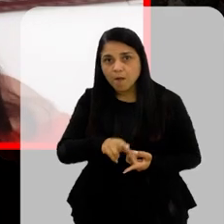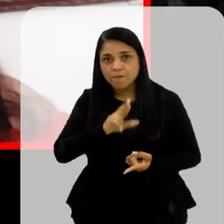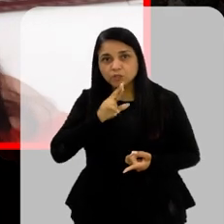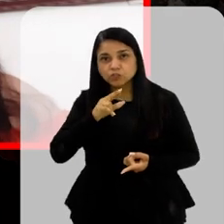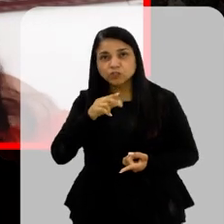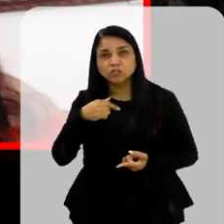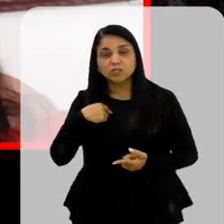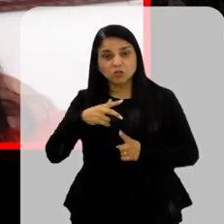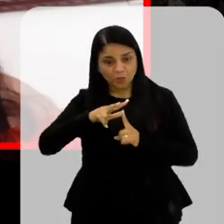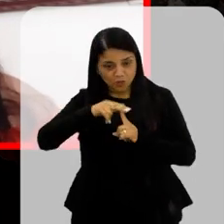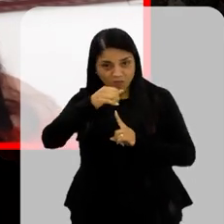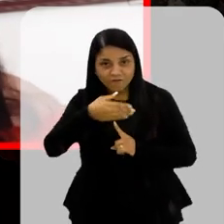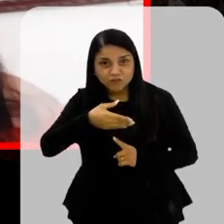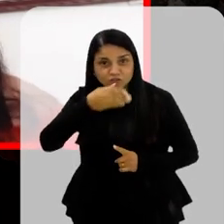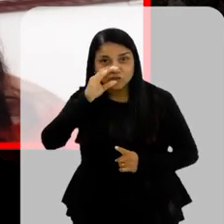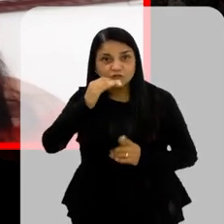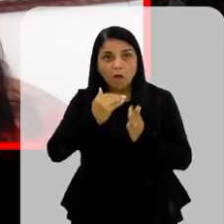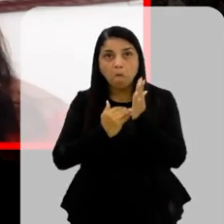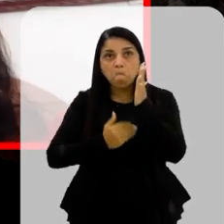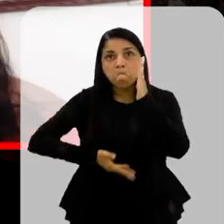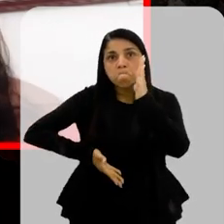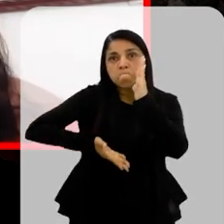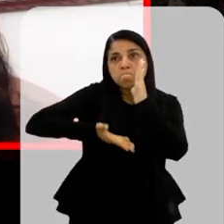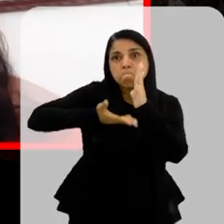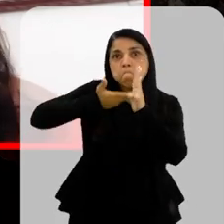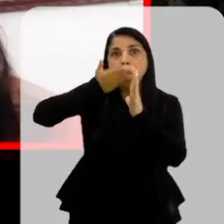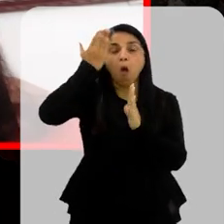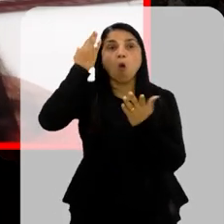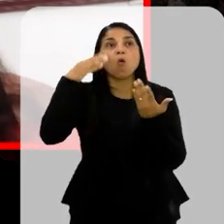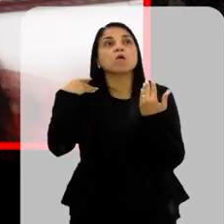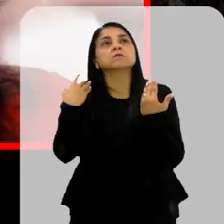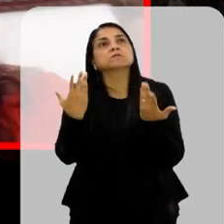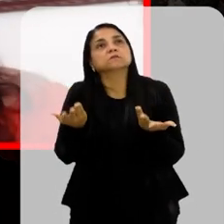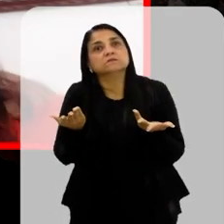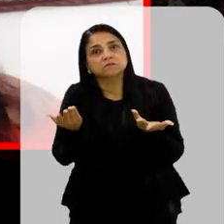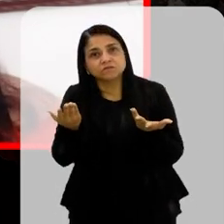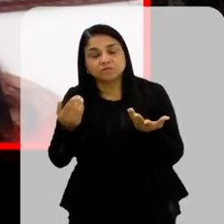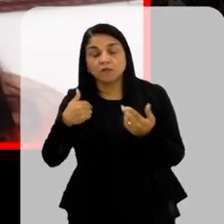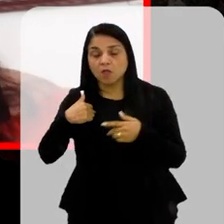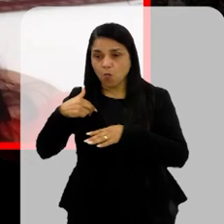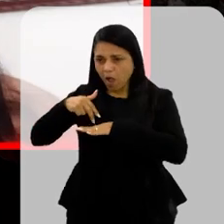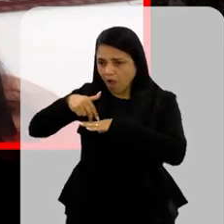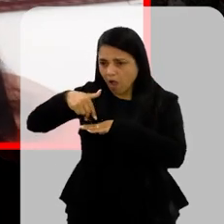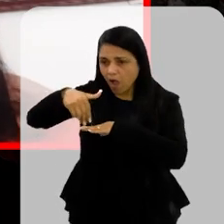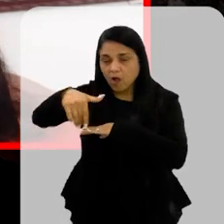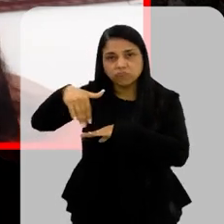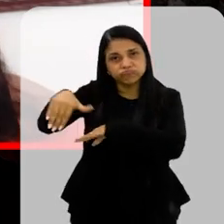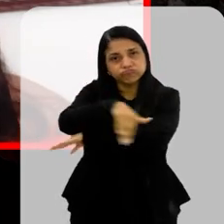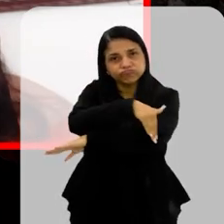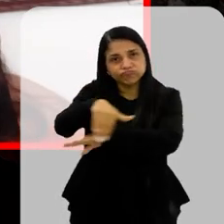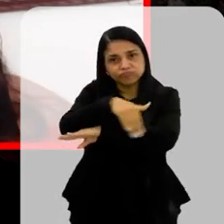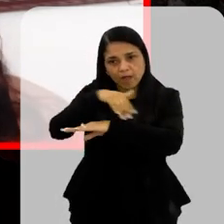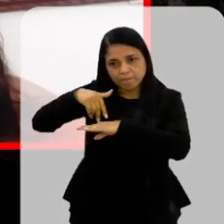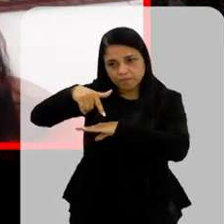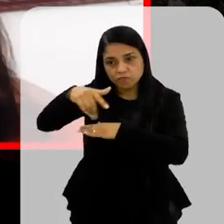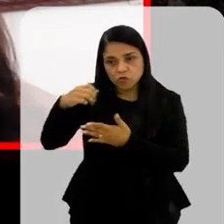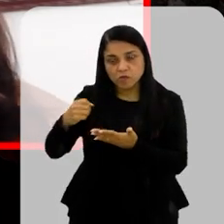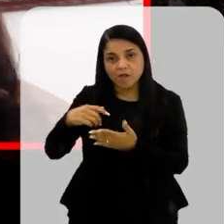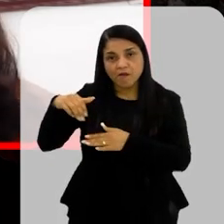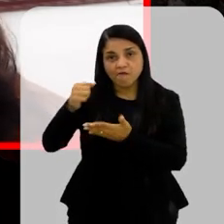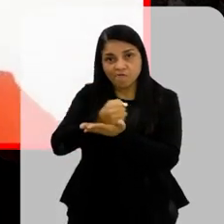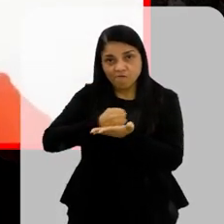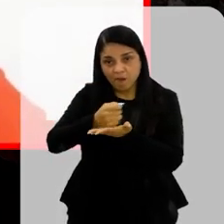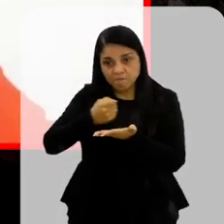200 ml De refrigerante Essa glicemia Sabe lá Deus Quanto vai E aí eu atravessei A rua Que em frente A minha casa Tem uma farmácia